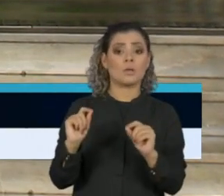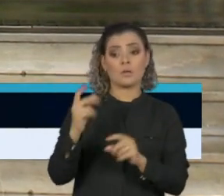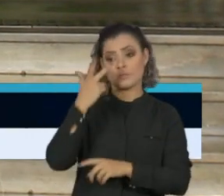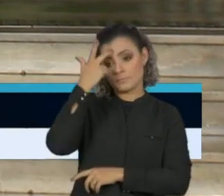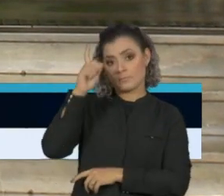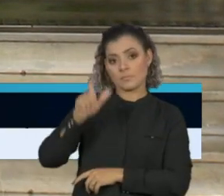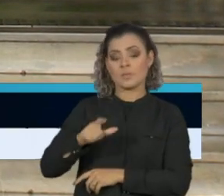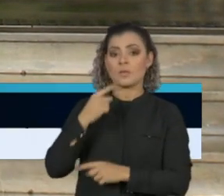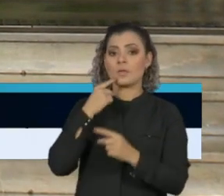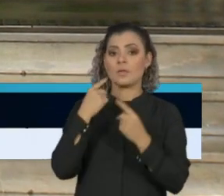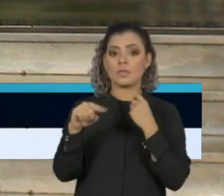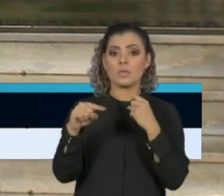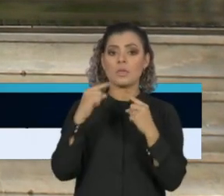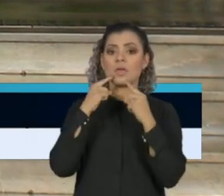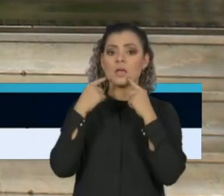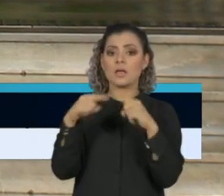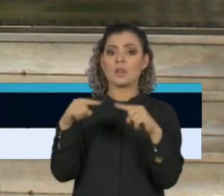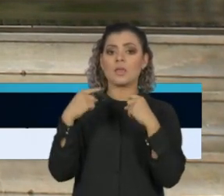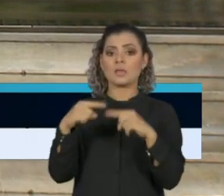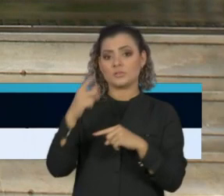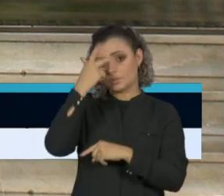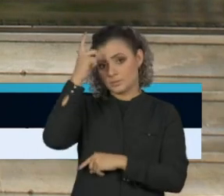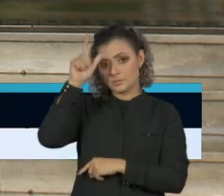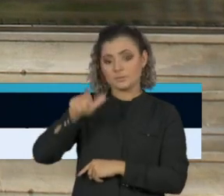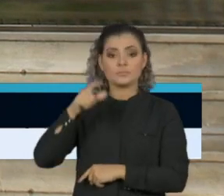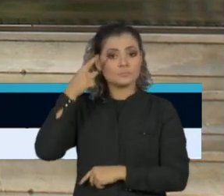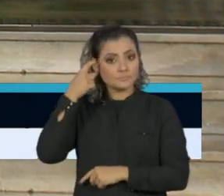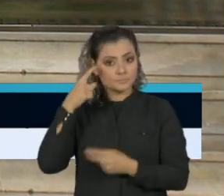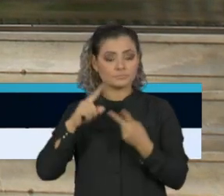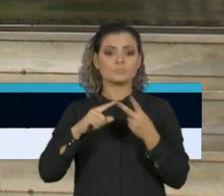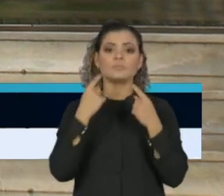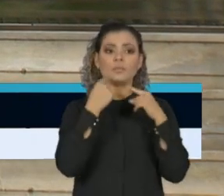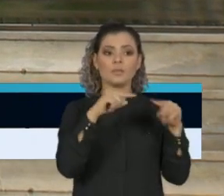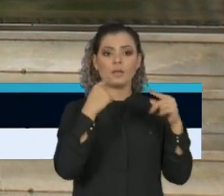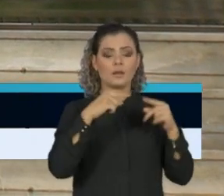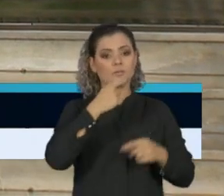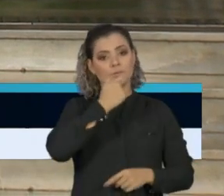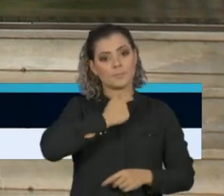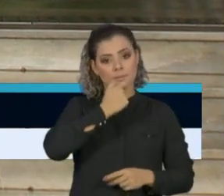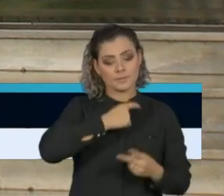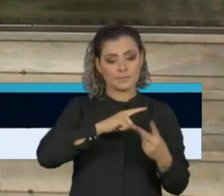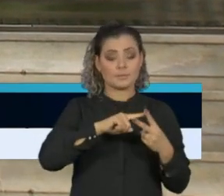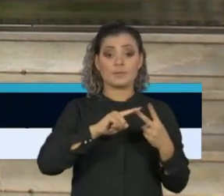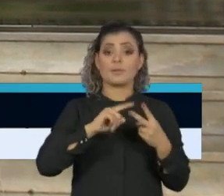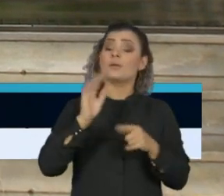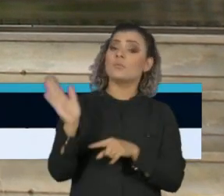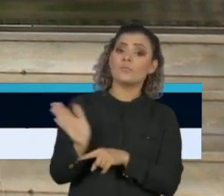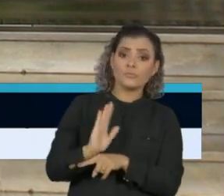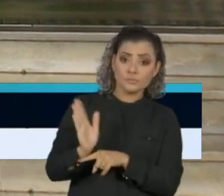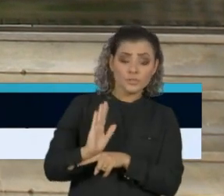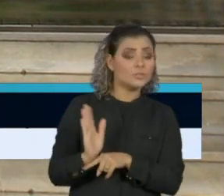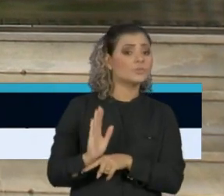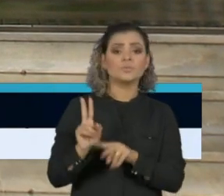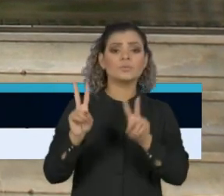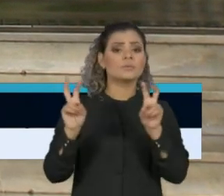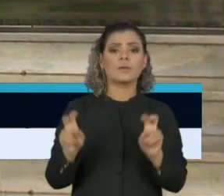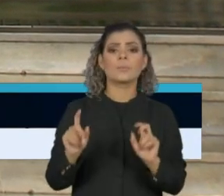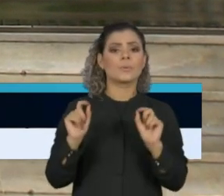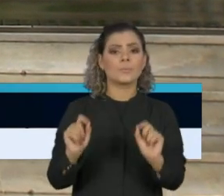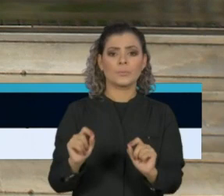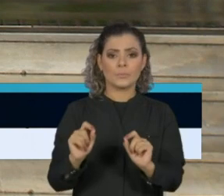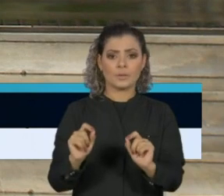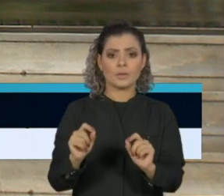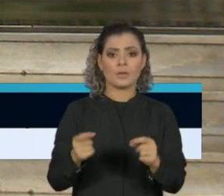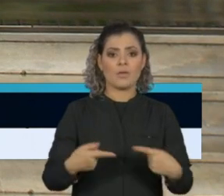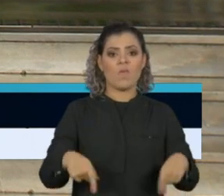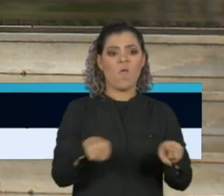críticas ao senhor e faz críticas ao ministro Mandetta. E esse vídeo, ele é intitulado como Sócios